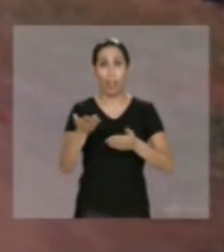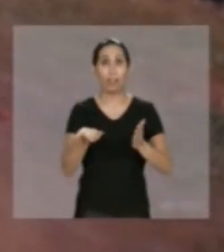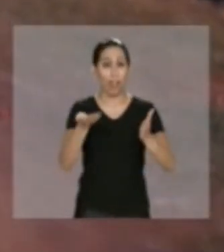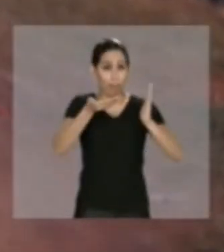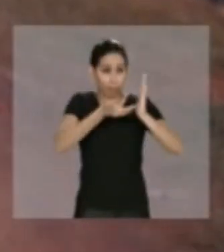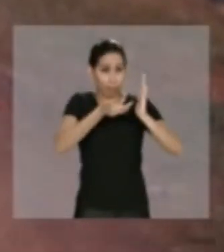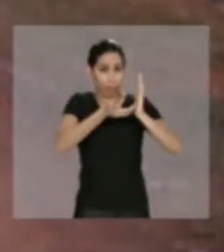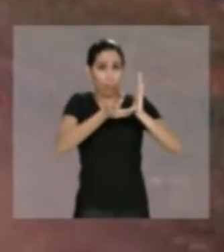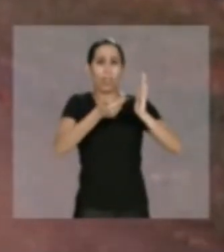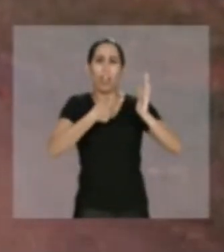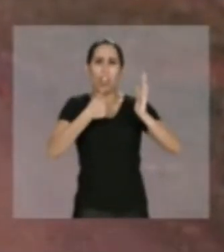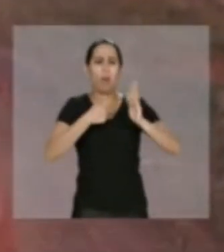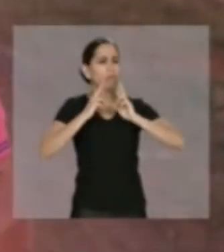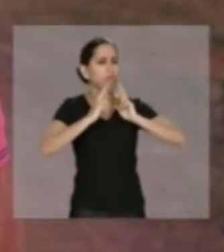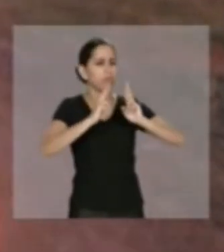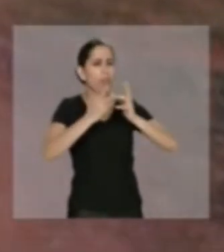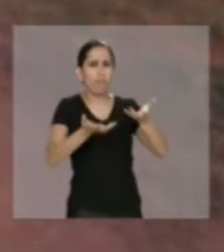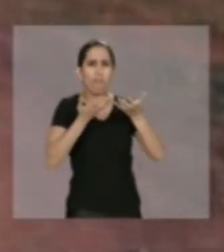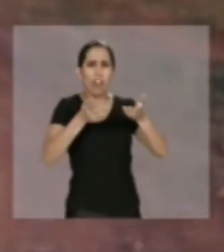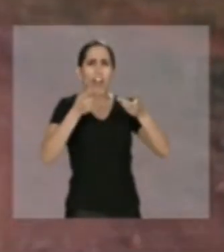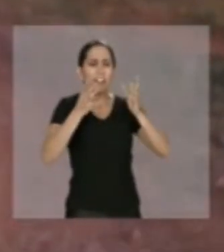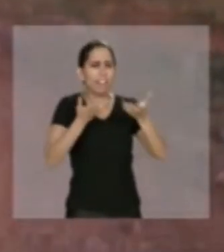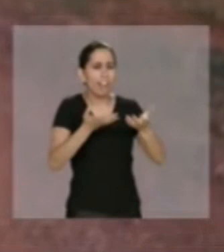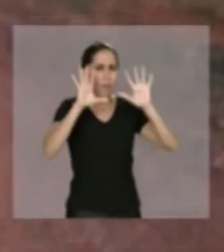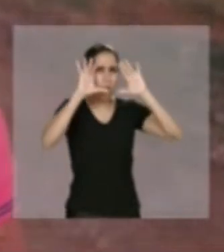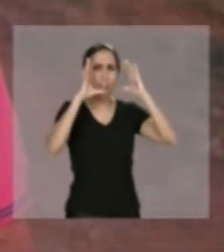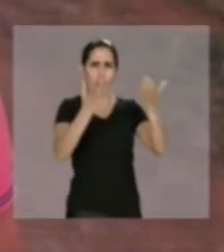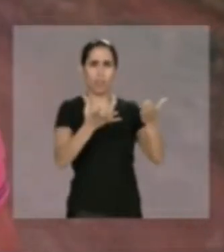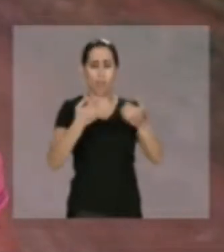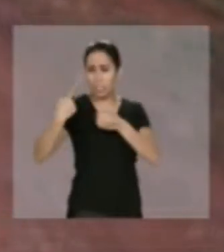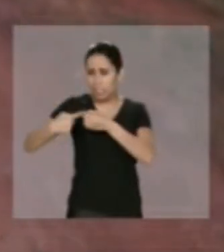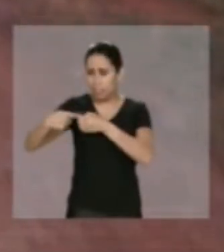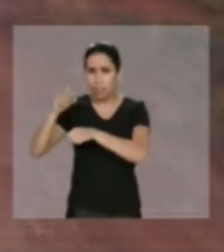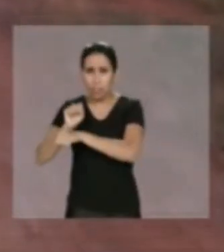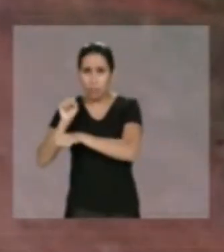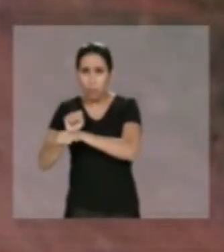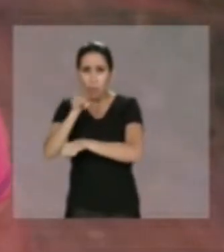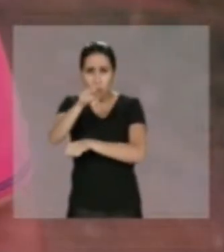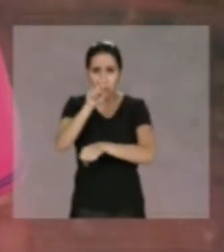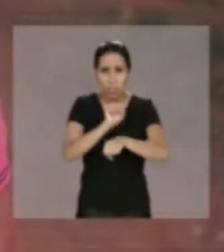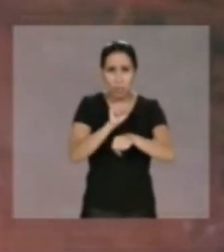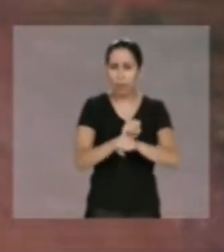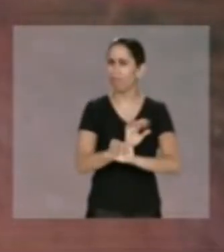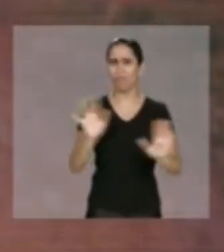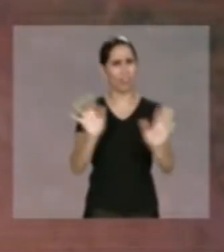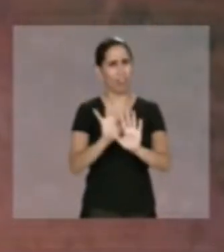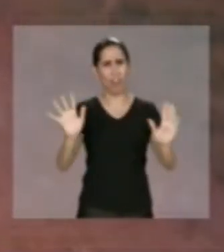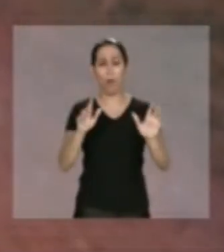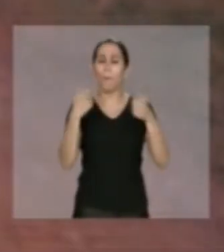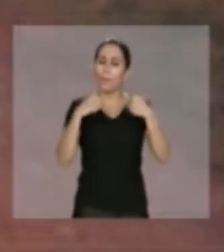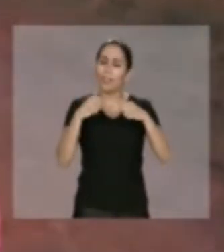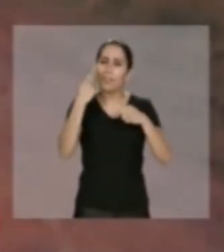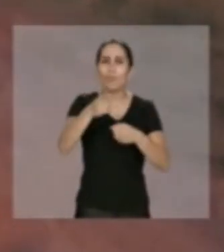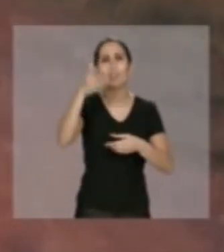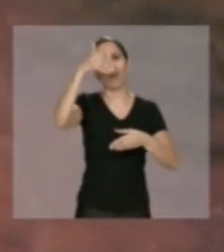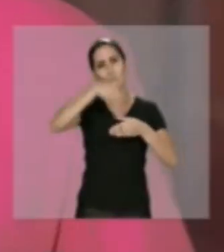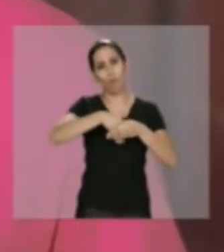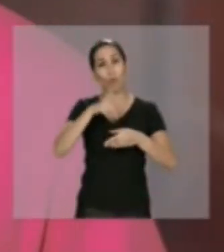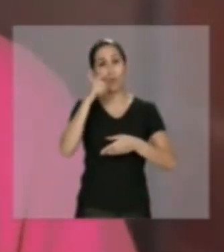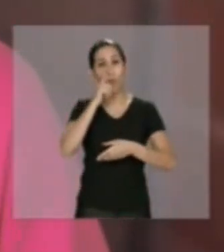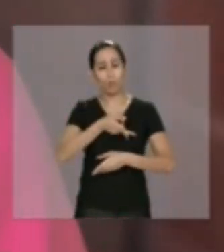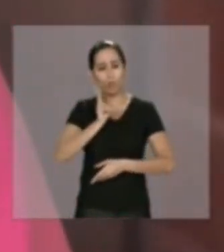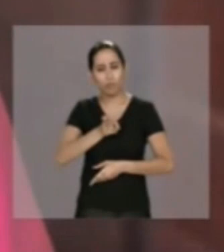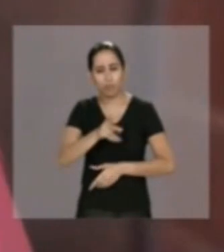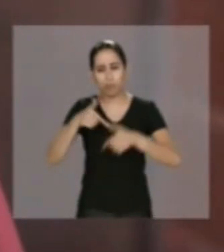Federal, vou declarar guerra contra a burocracia. Nossa cidade não pode esperar, você não pode mais